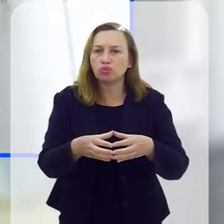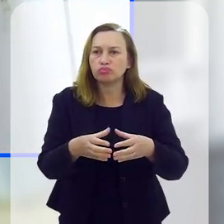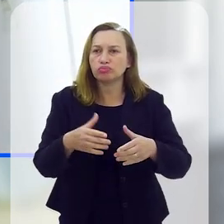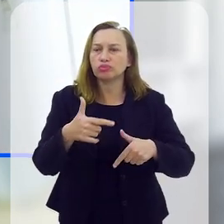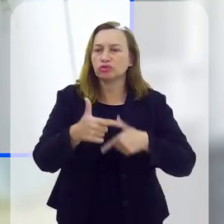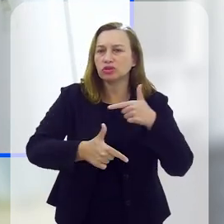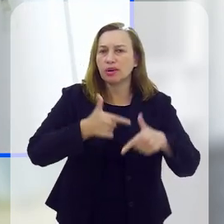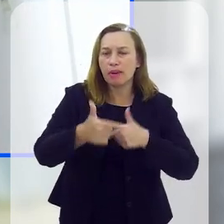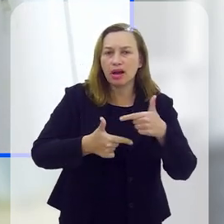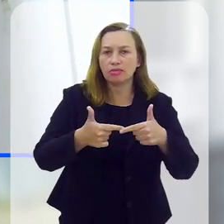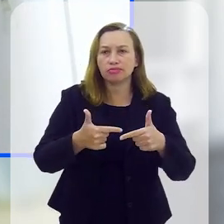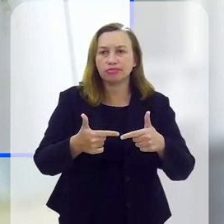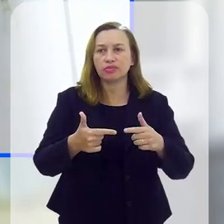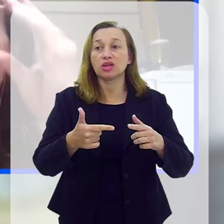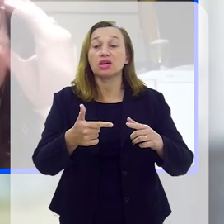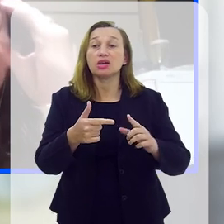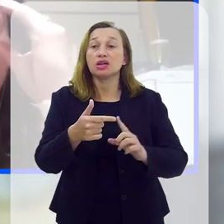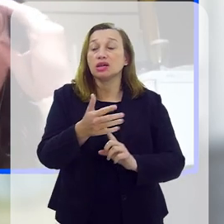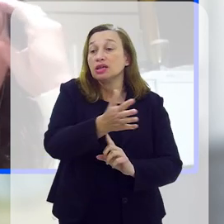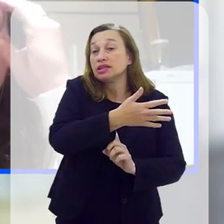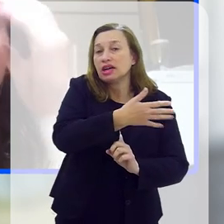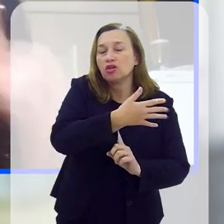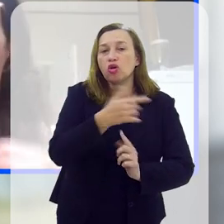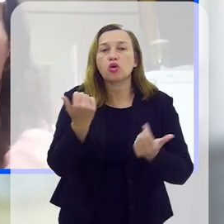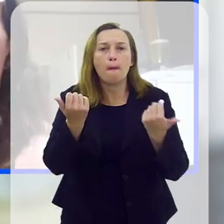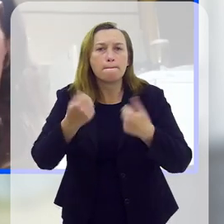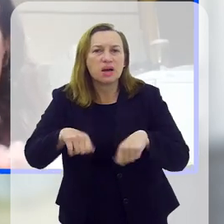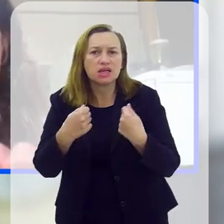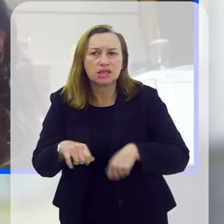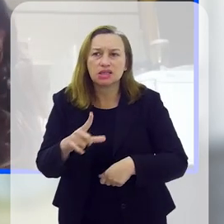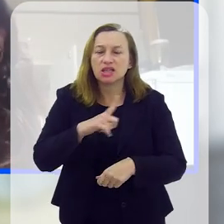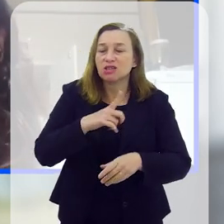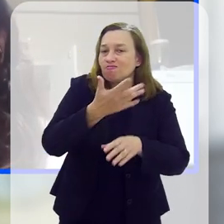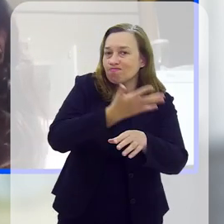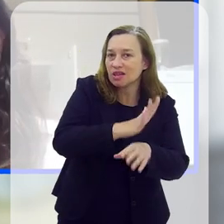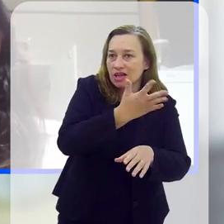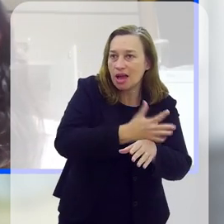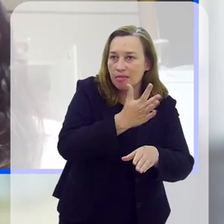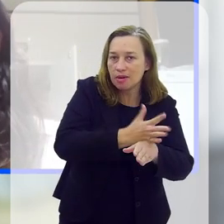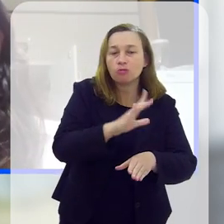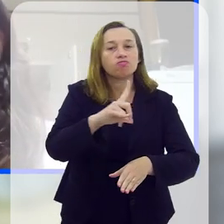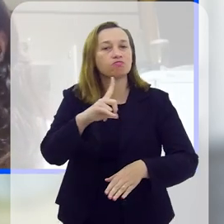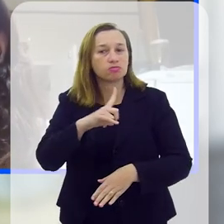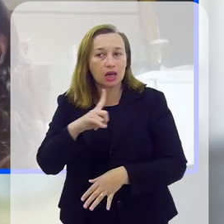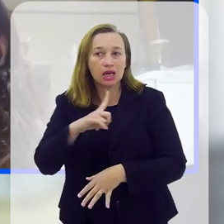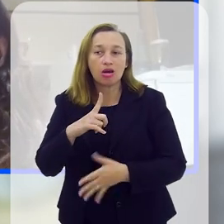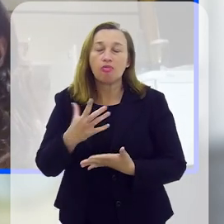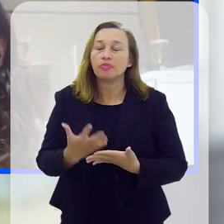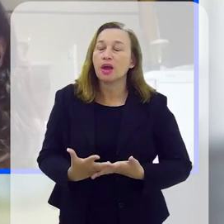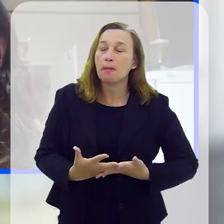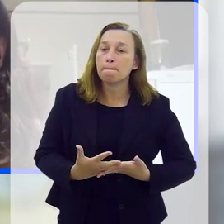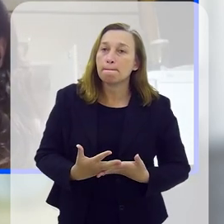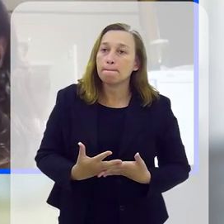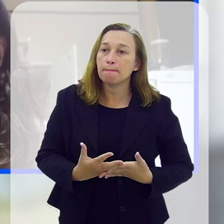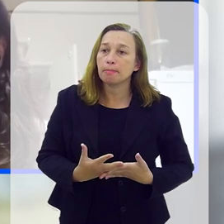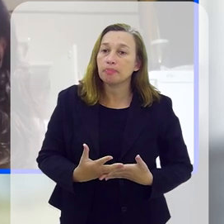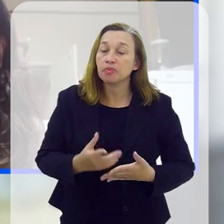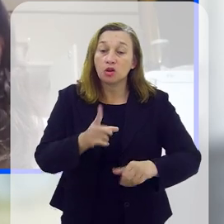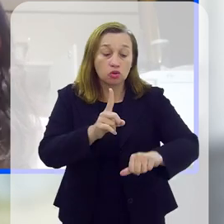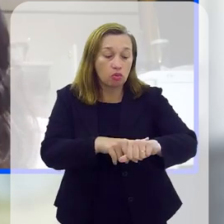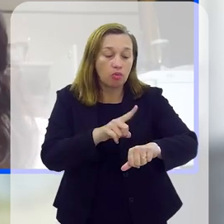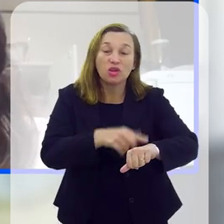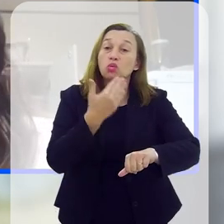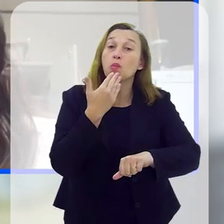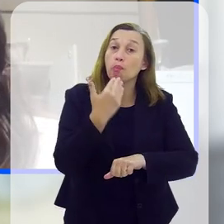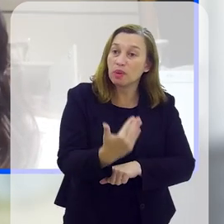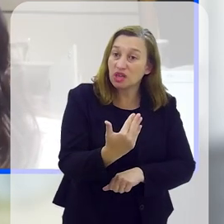serviços tecnológicos. É preciso que a gente tenha um treinamento para na